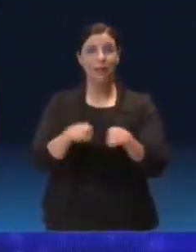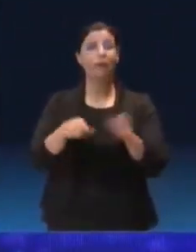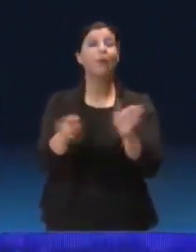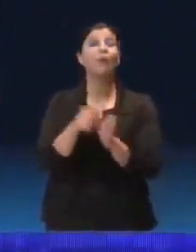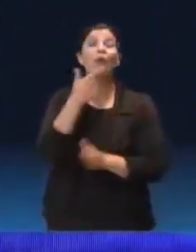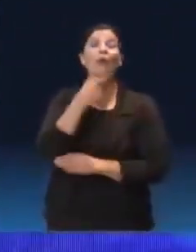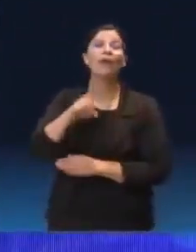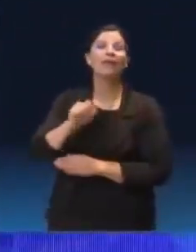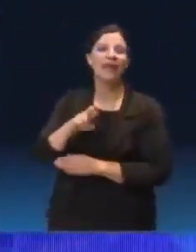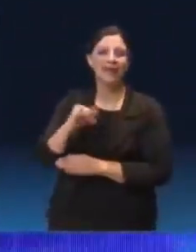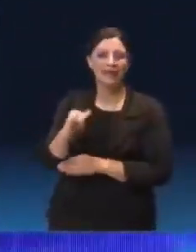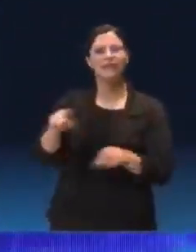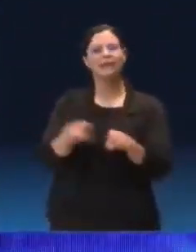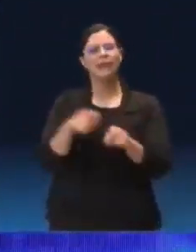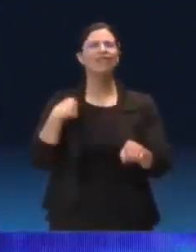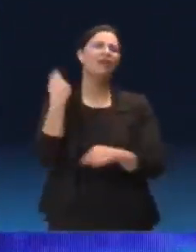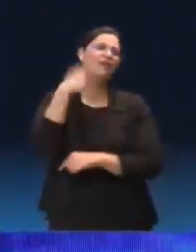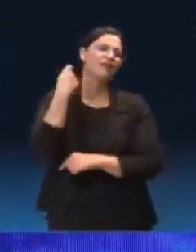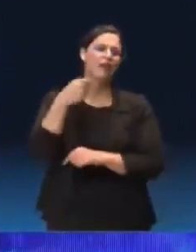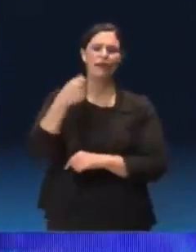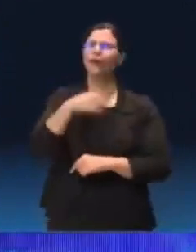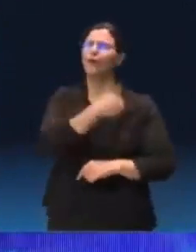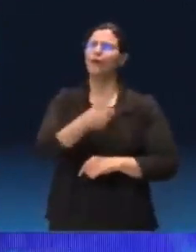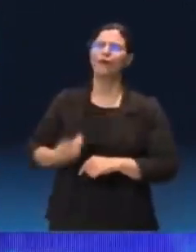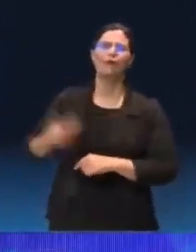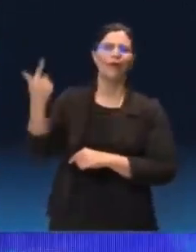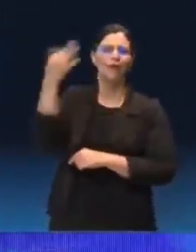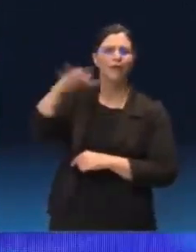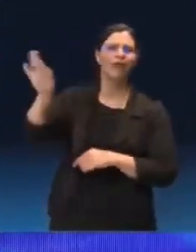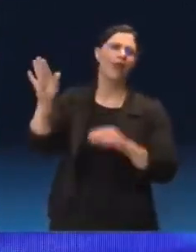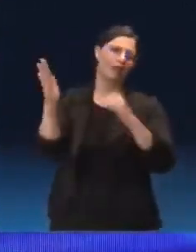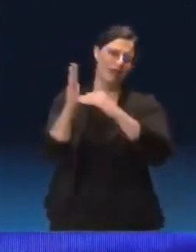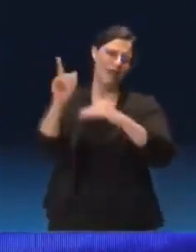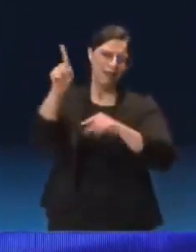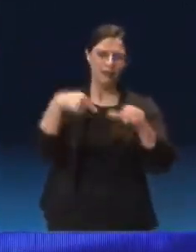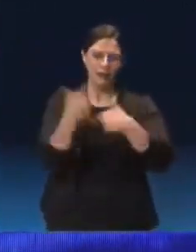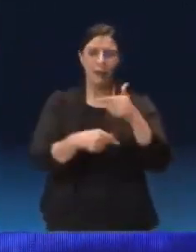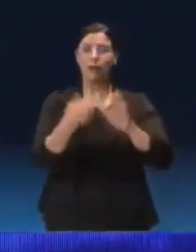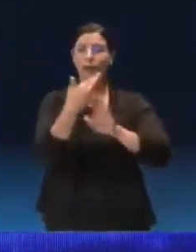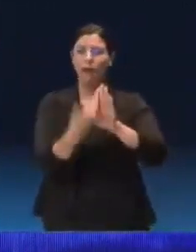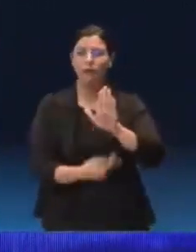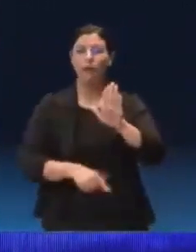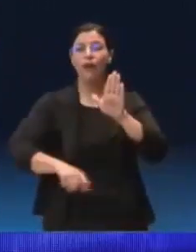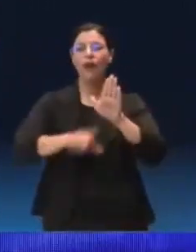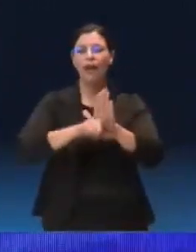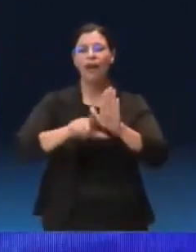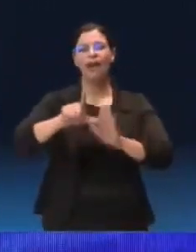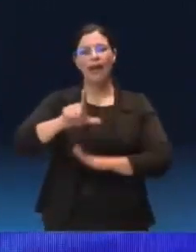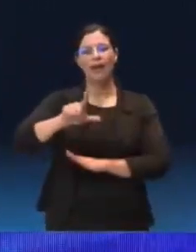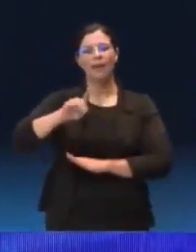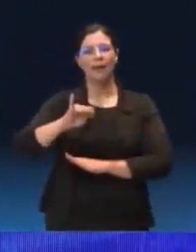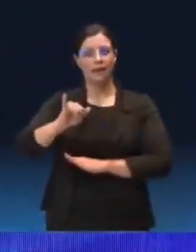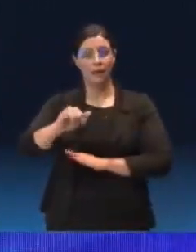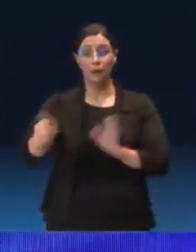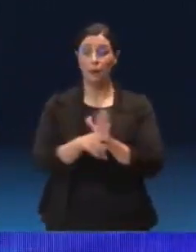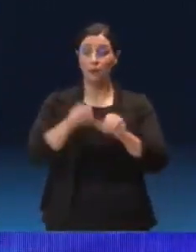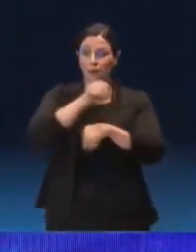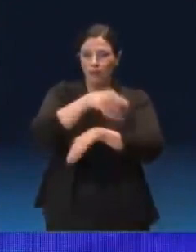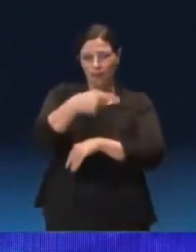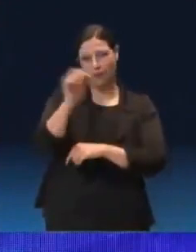partido do Darcy Ribeiro, que, quando o senador da República, relatou a lei de diretrizes e bases da educação